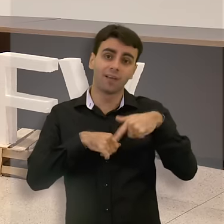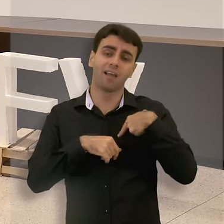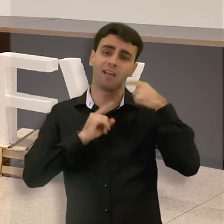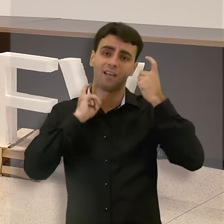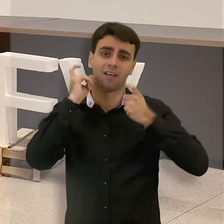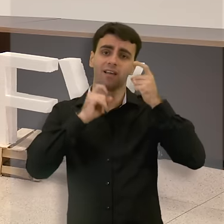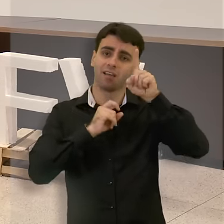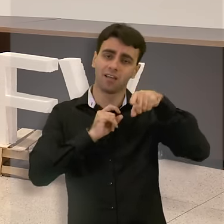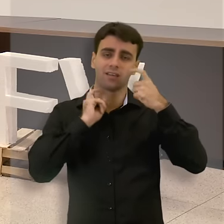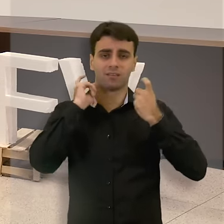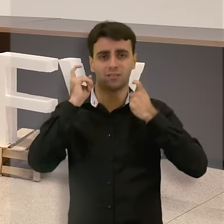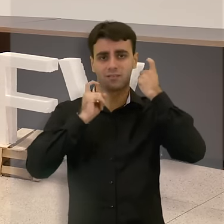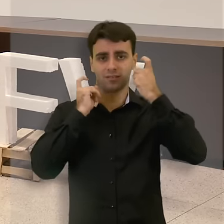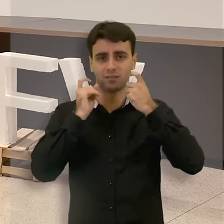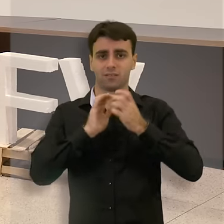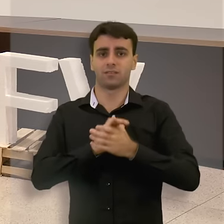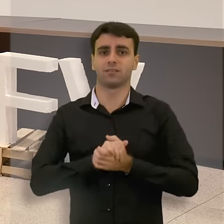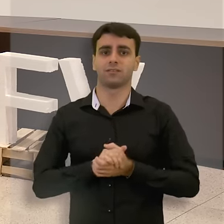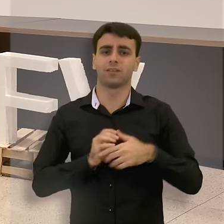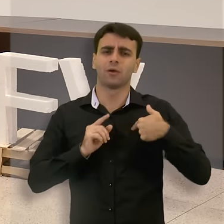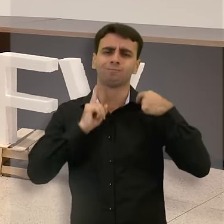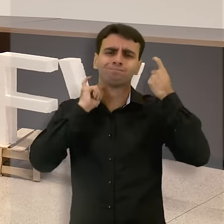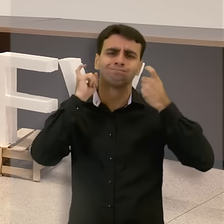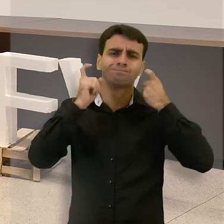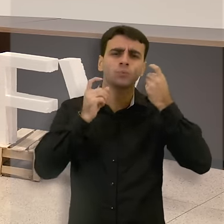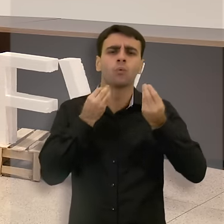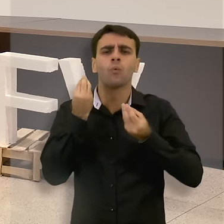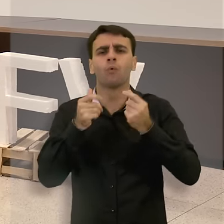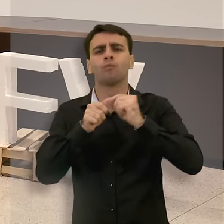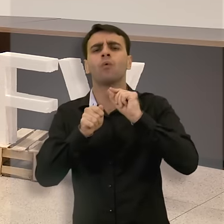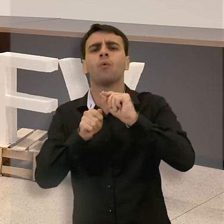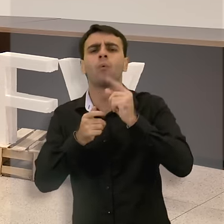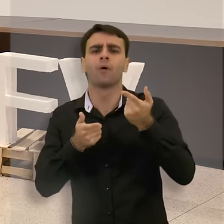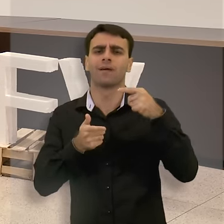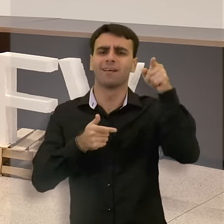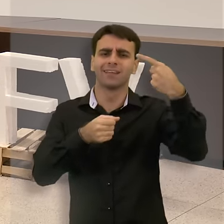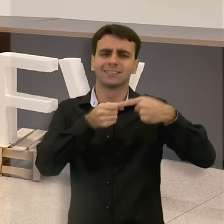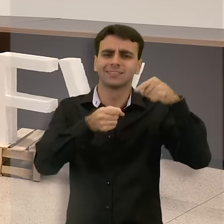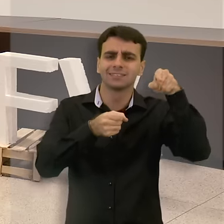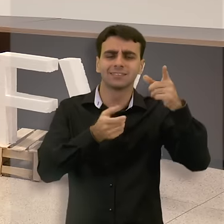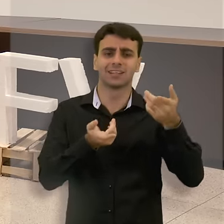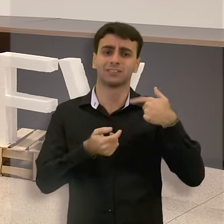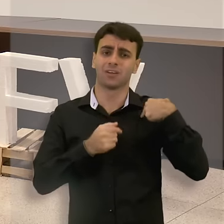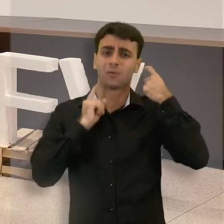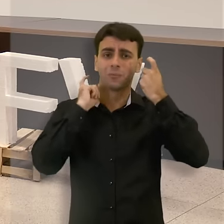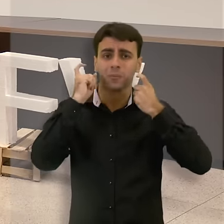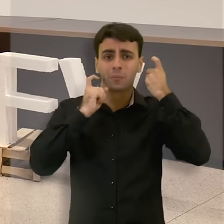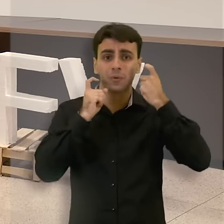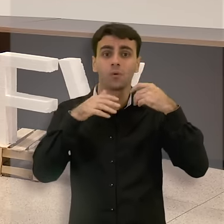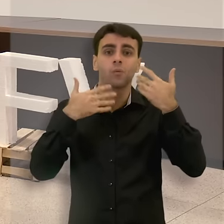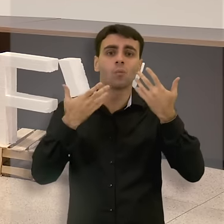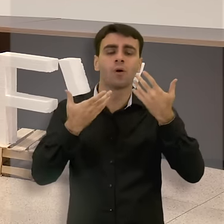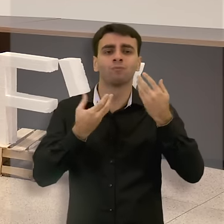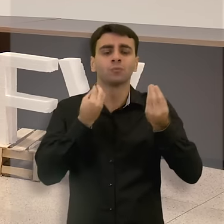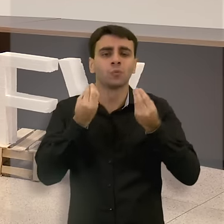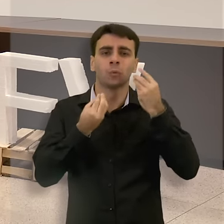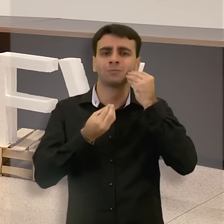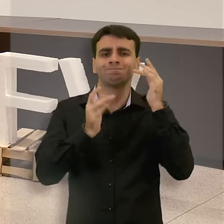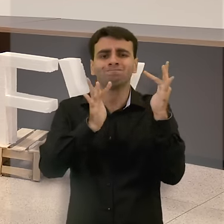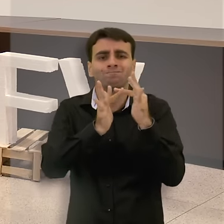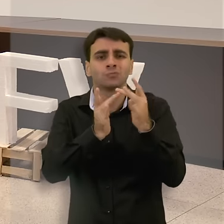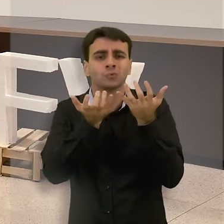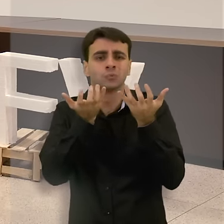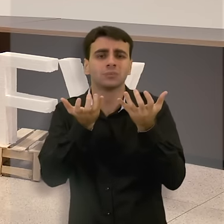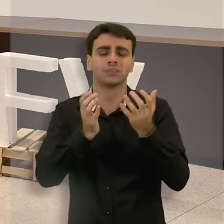preocupações. Eu fico preocupado com como é que ela está lá na cidade dela, eu fico preocupado com o jeito da gente poder ficar junto.